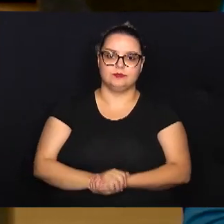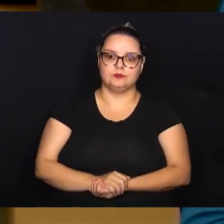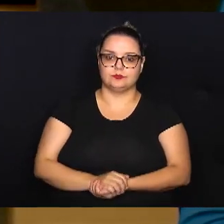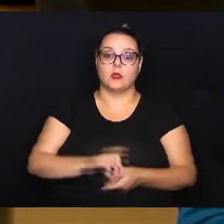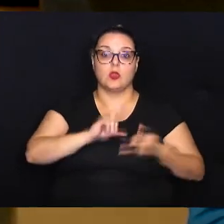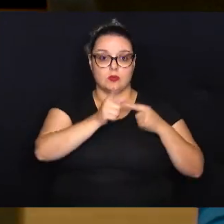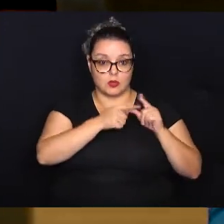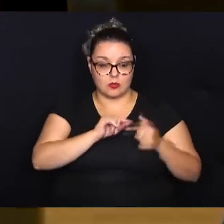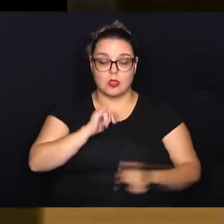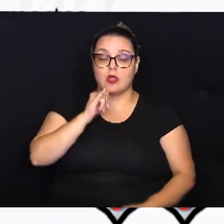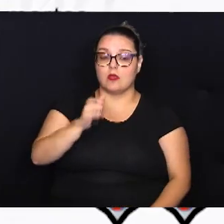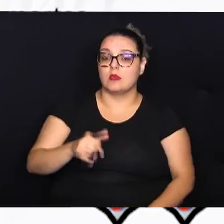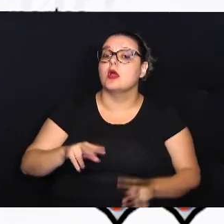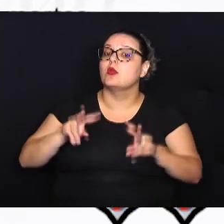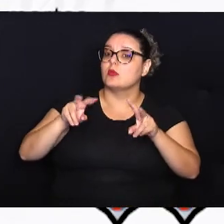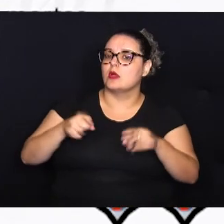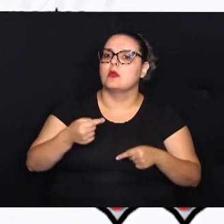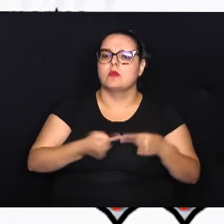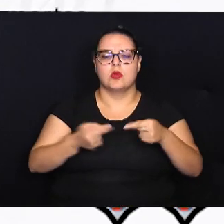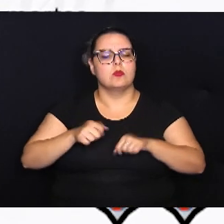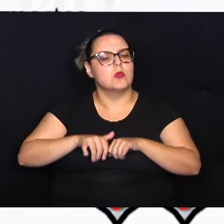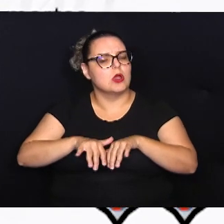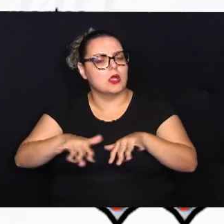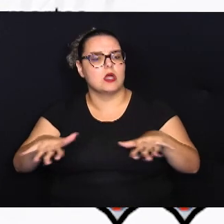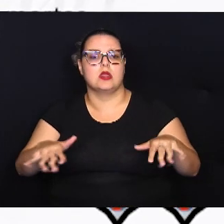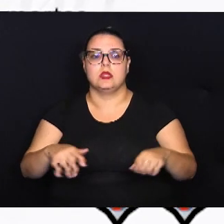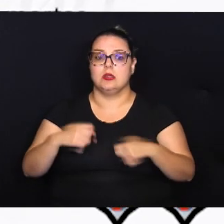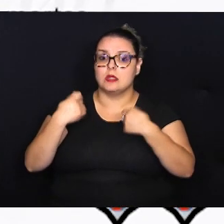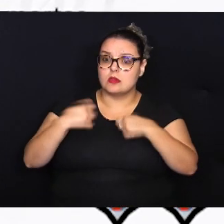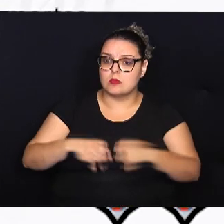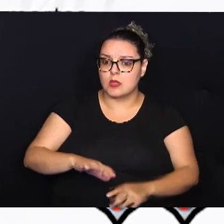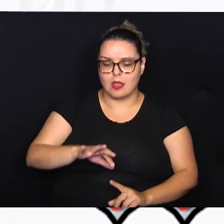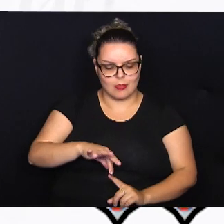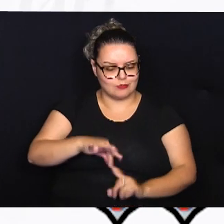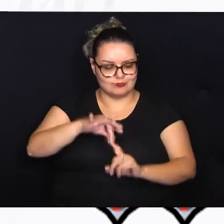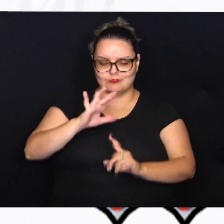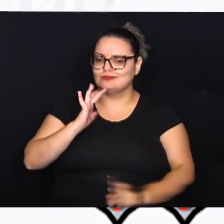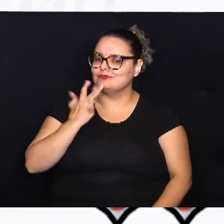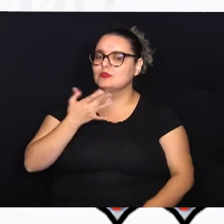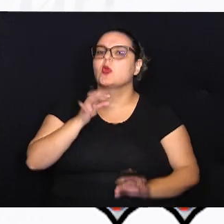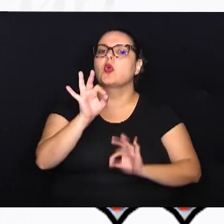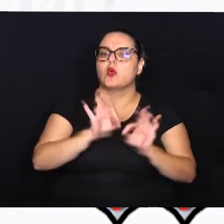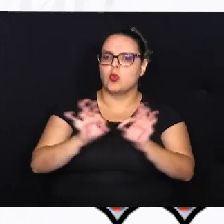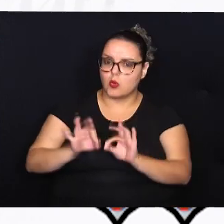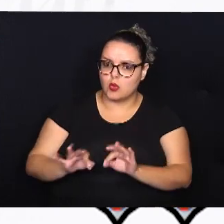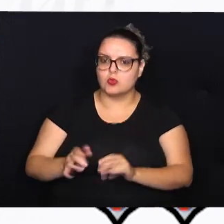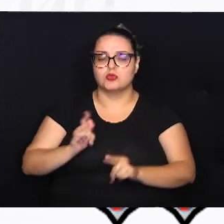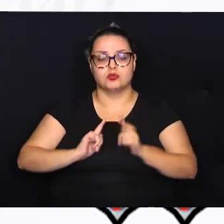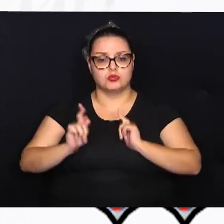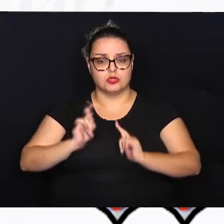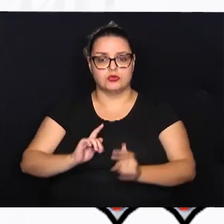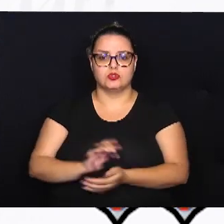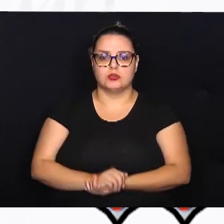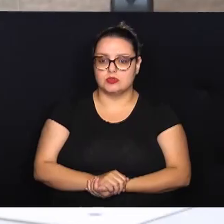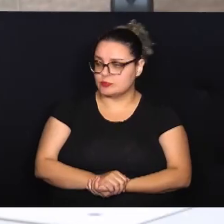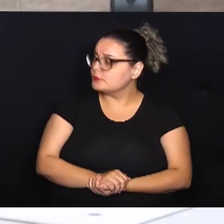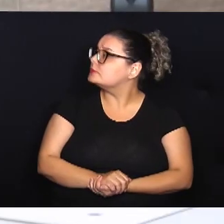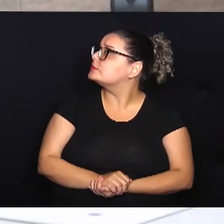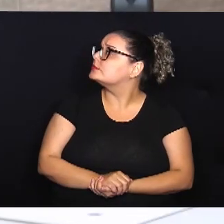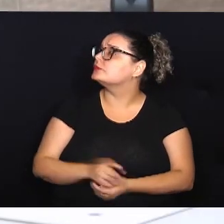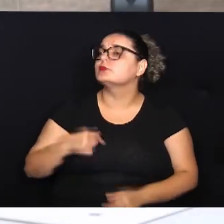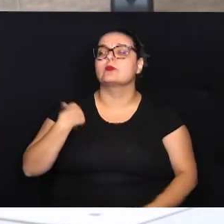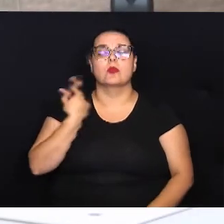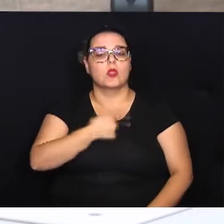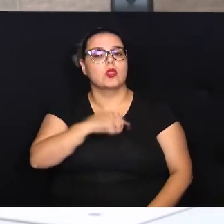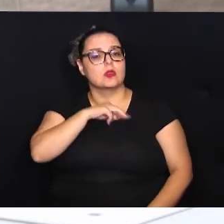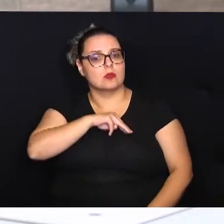Major Jaime salientou que o assunto merece debates amplos e deve ser prioridade no planejamento dos gestores. Uma das